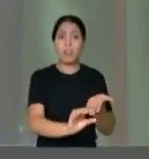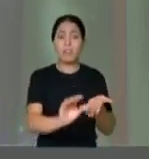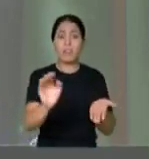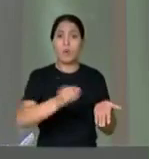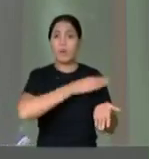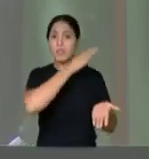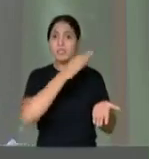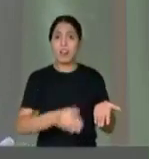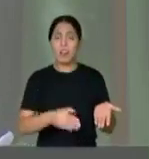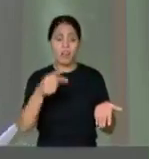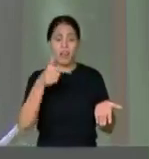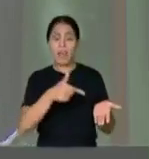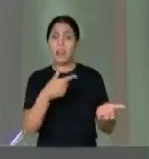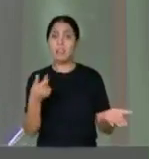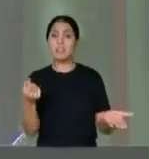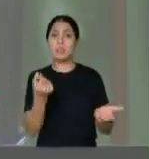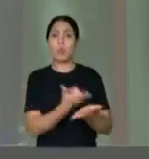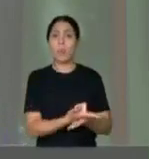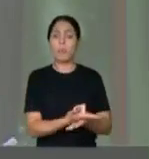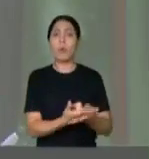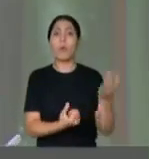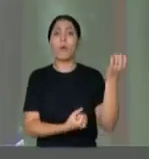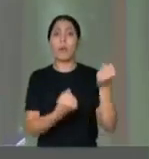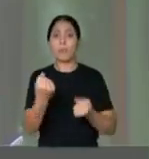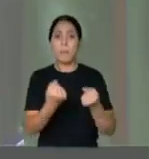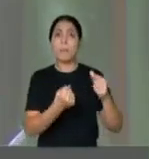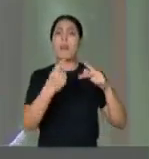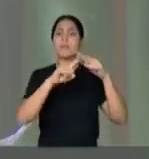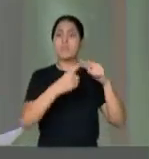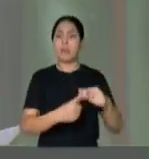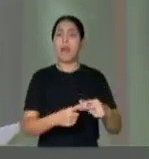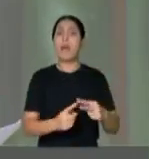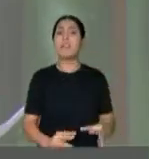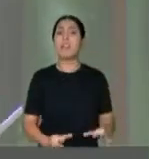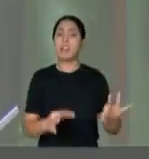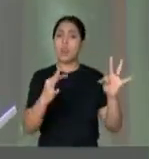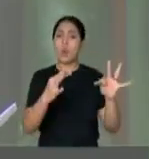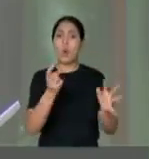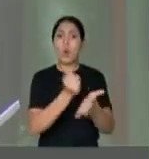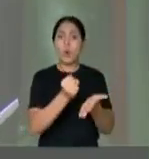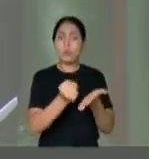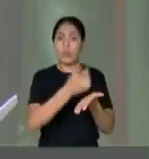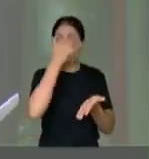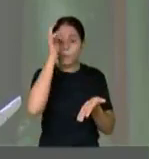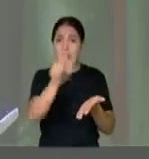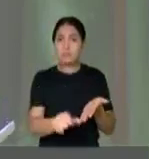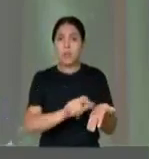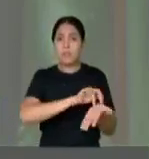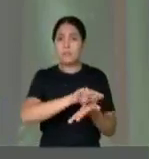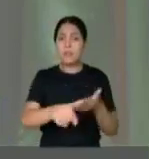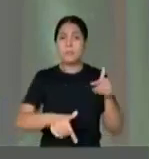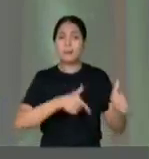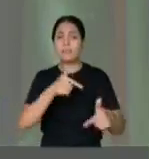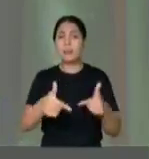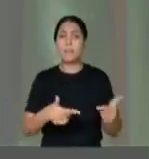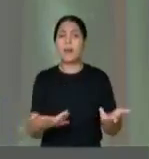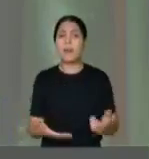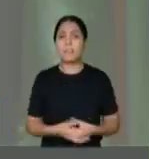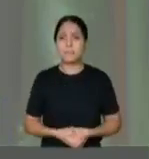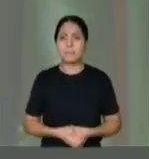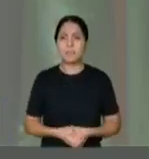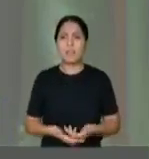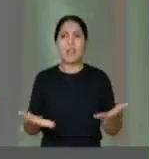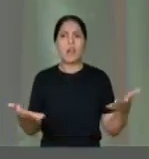compraram equipamentos, veículos, tecnologia, contrataram pessoas. Como é que vão ficar os